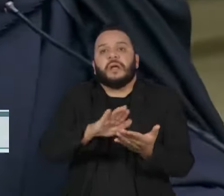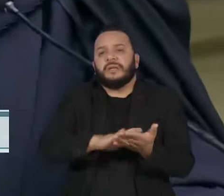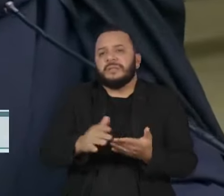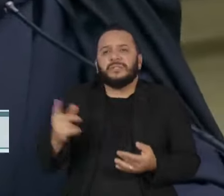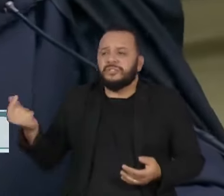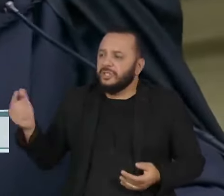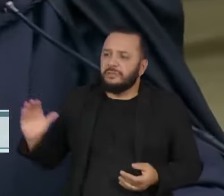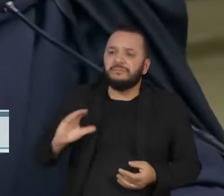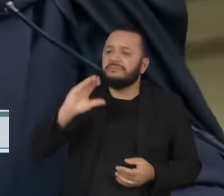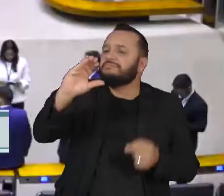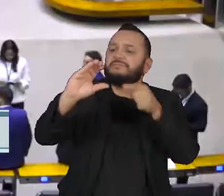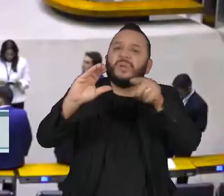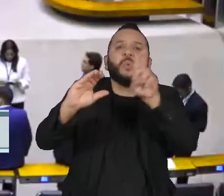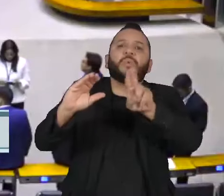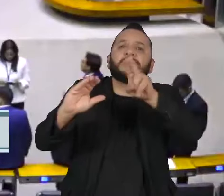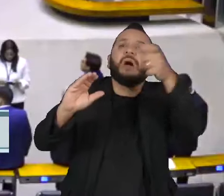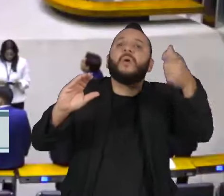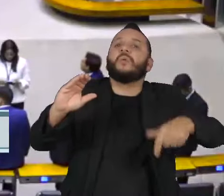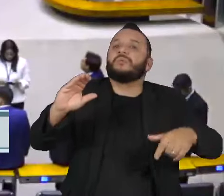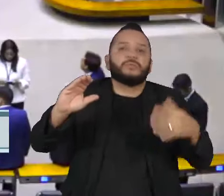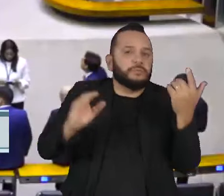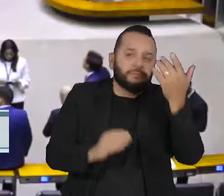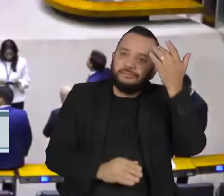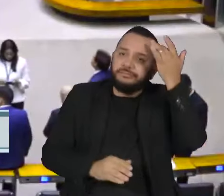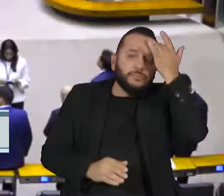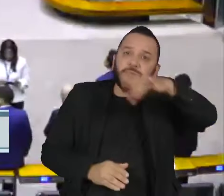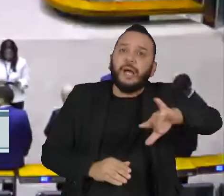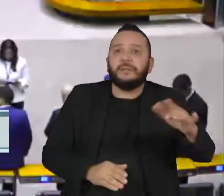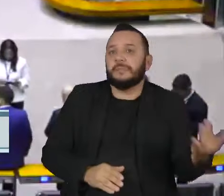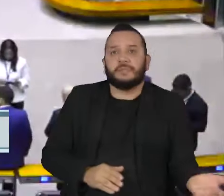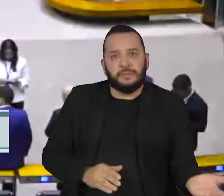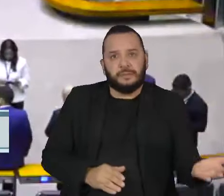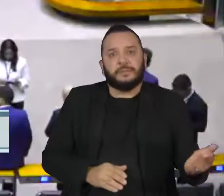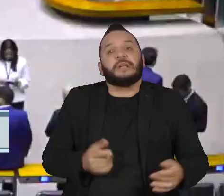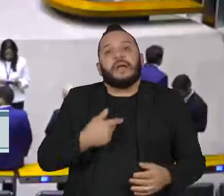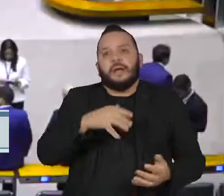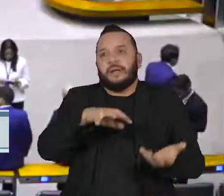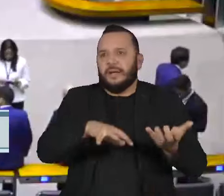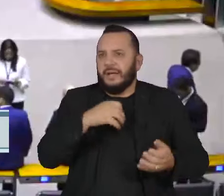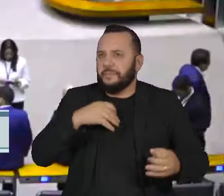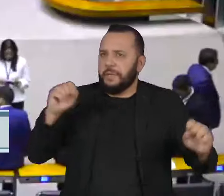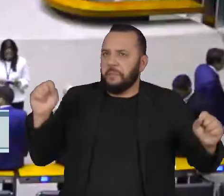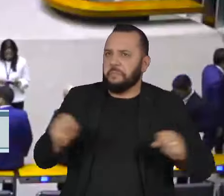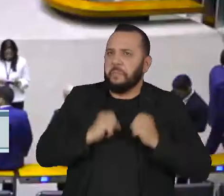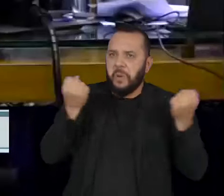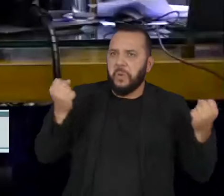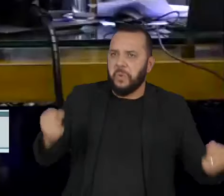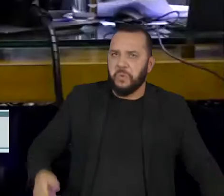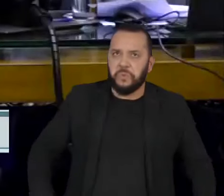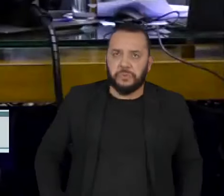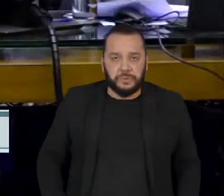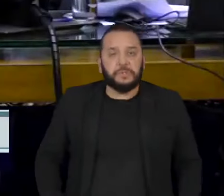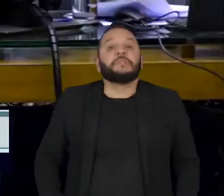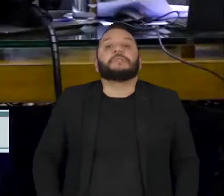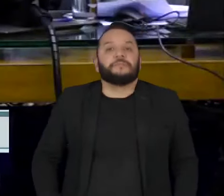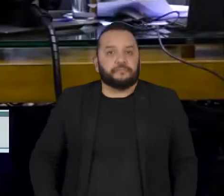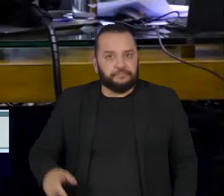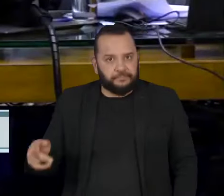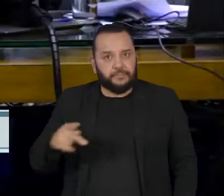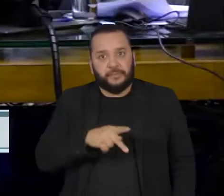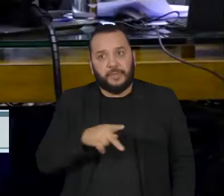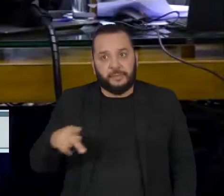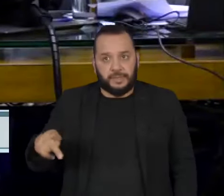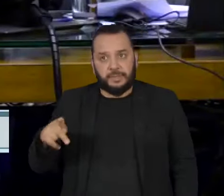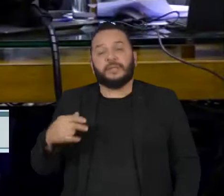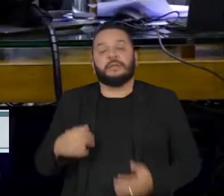o dinheiro terá no seu destino. A Câmara dos Deputados reagiu rapidamente à decisão do ministro. O presidente da Casa,